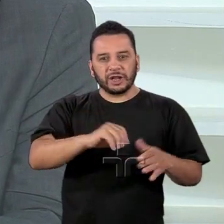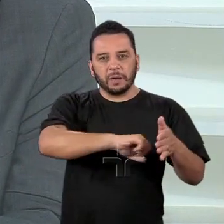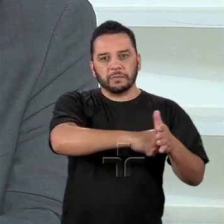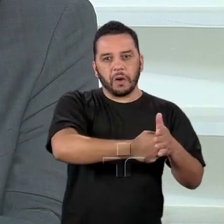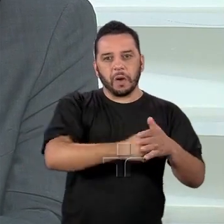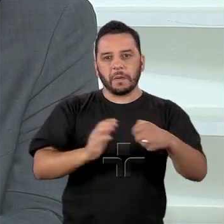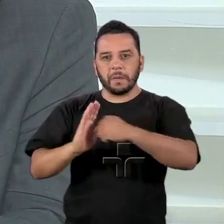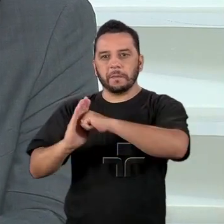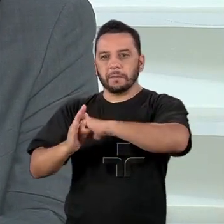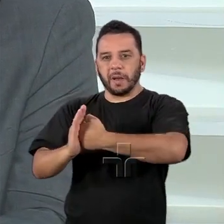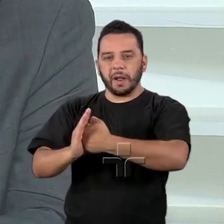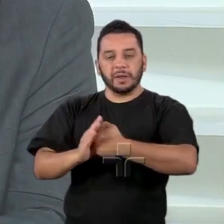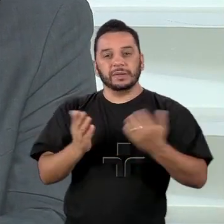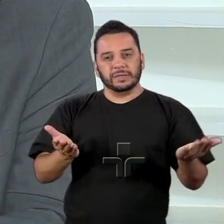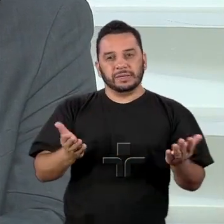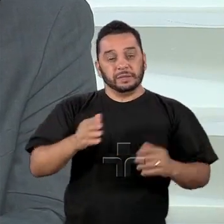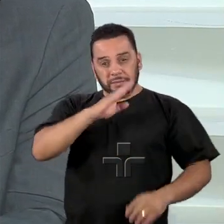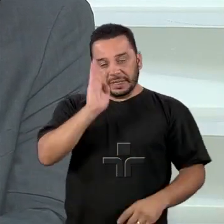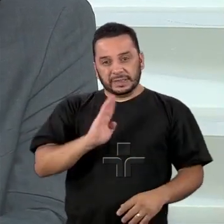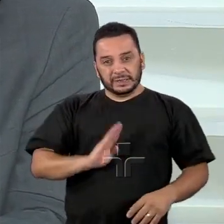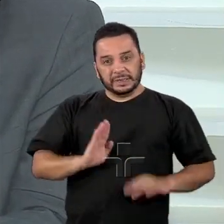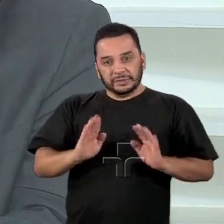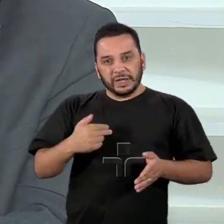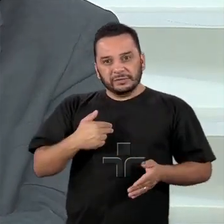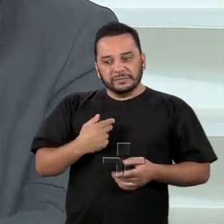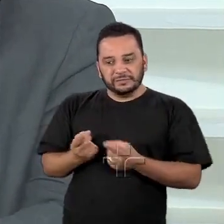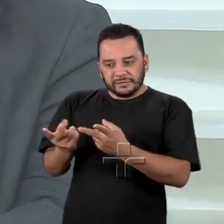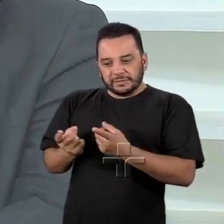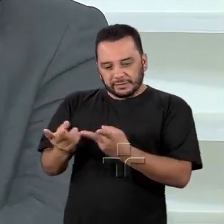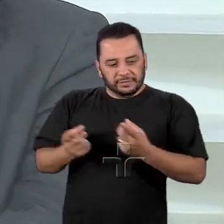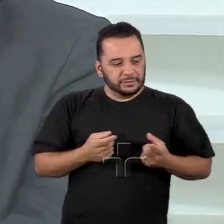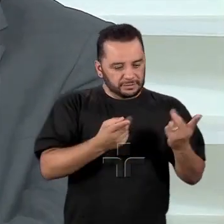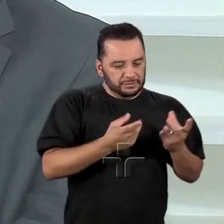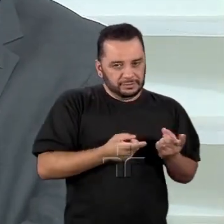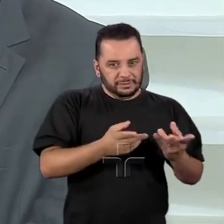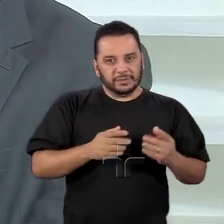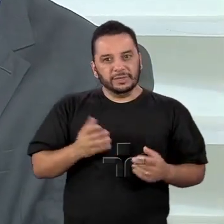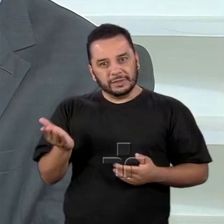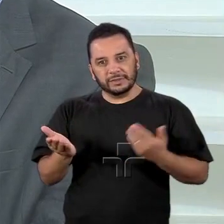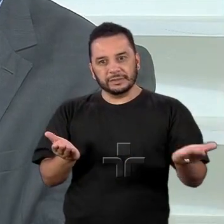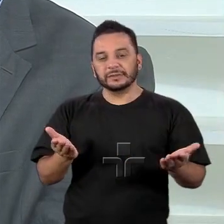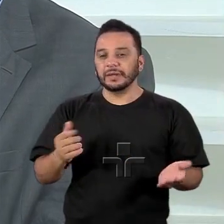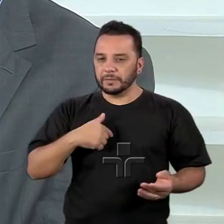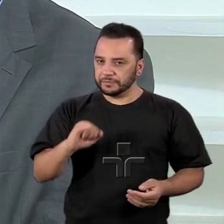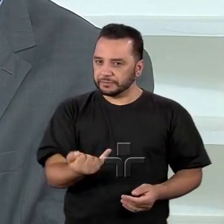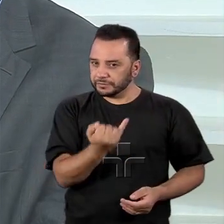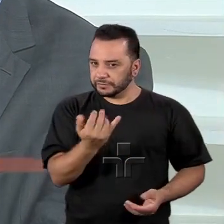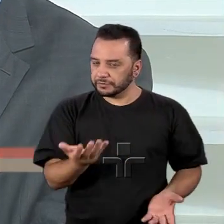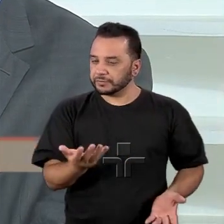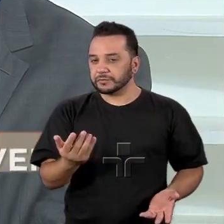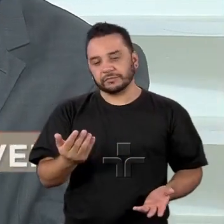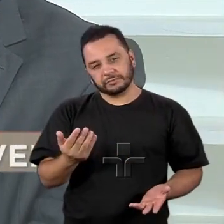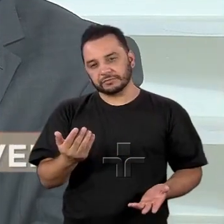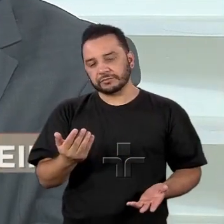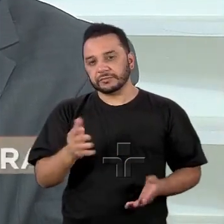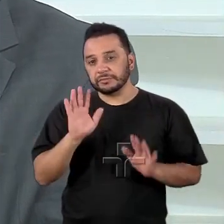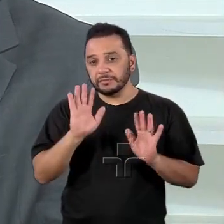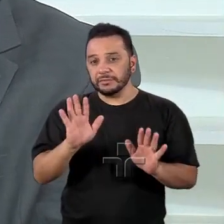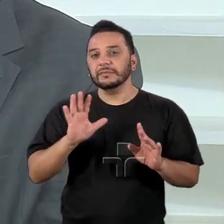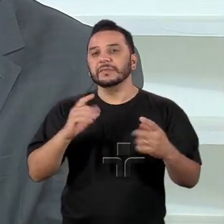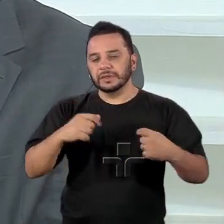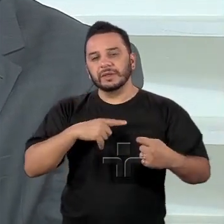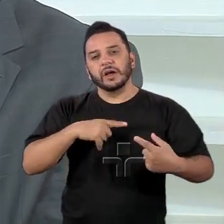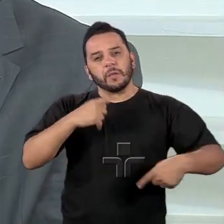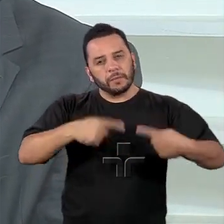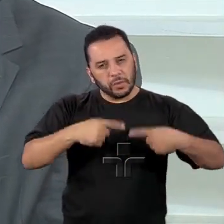lados e o Brasil está aumentando as suas exportações. O problema é aproveitar, mais uma vez, dessa onda sem desenvolver uma política